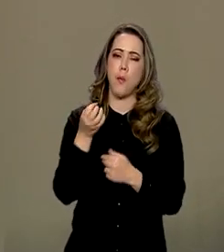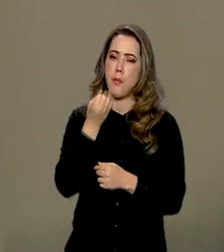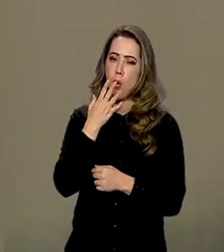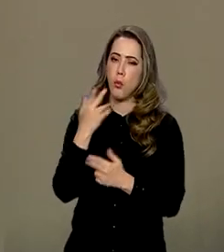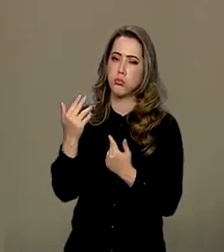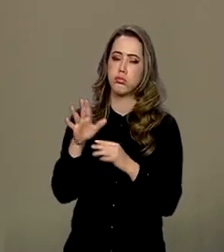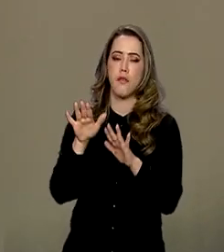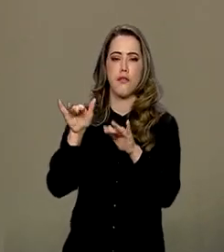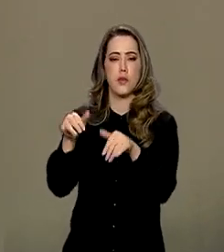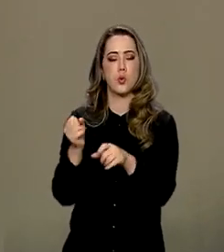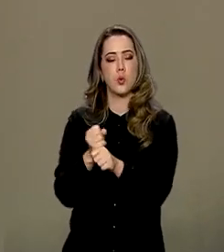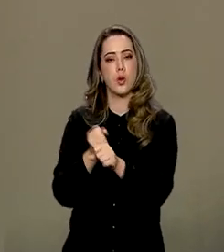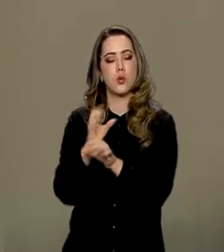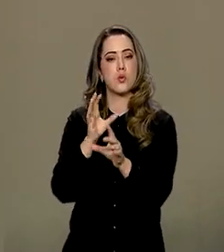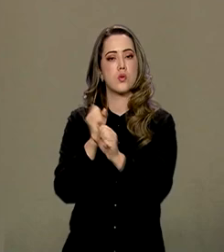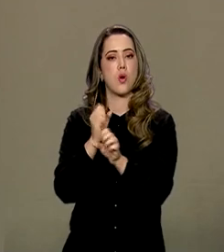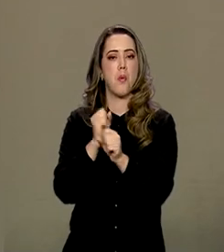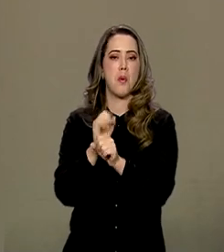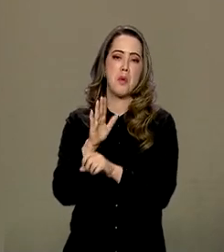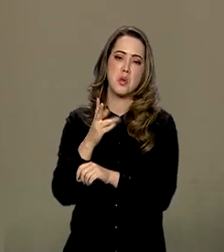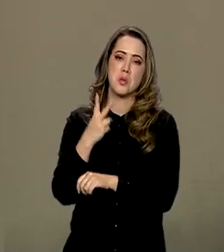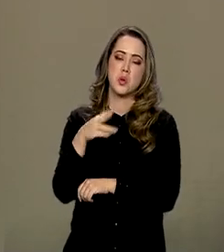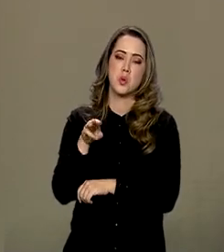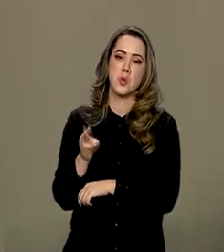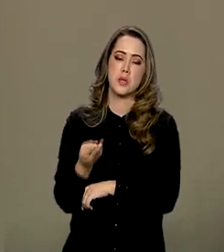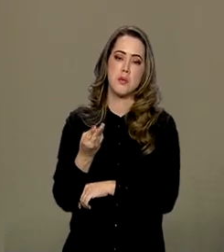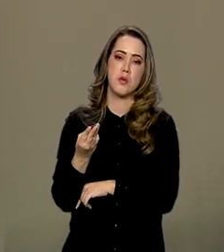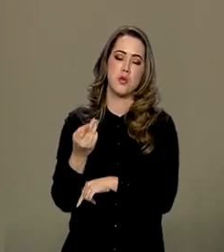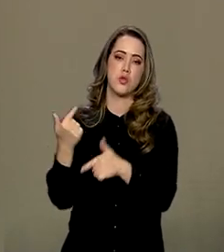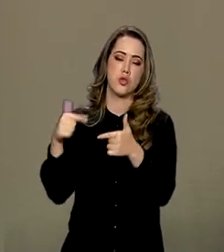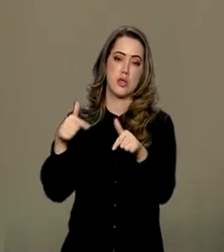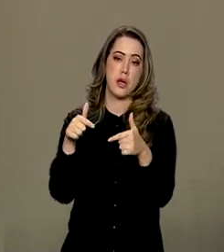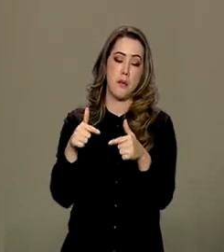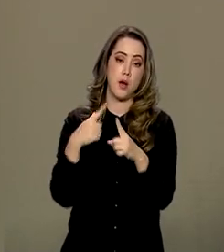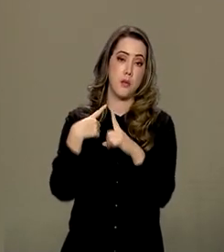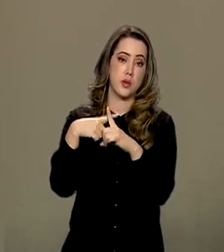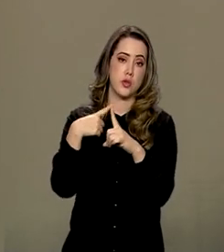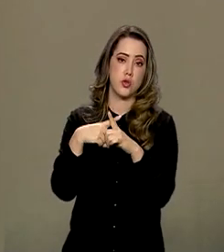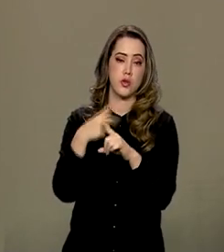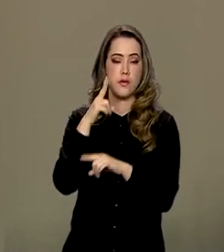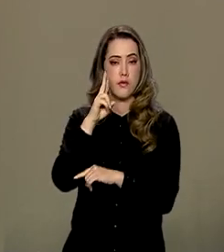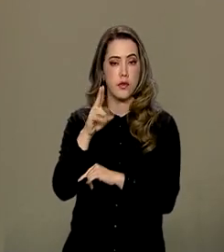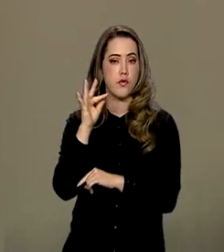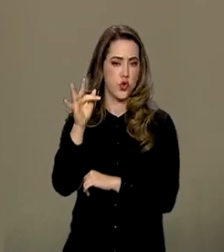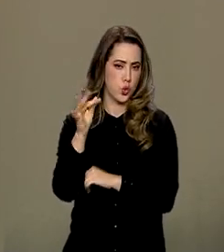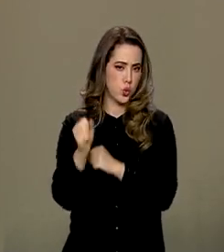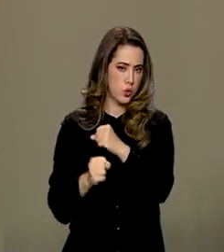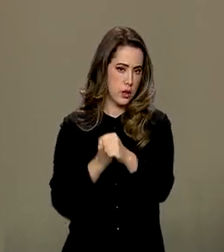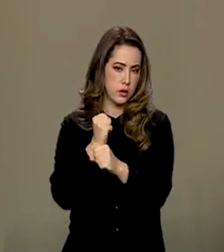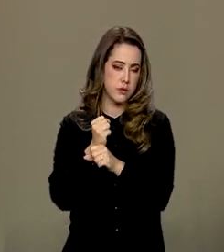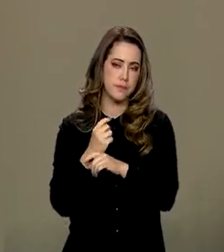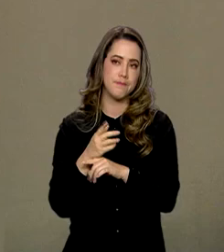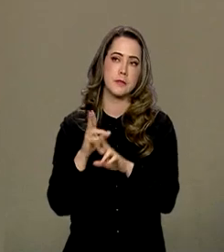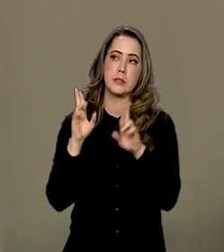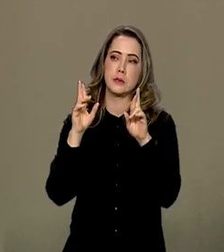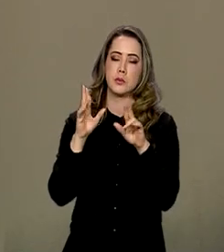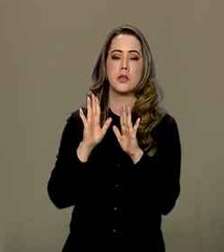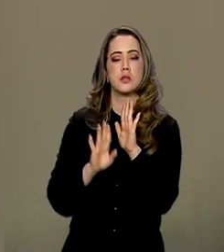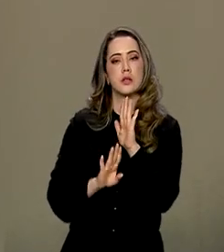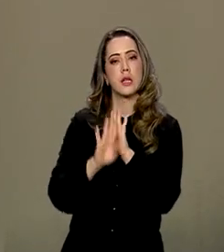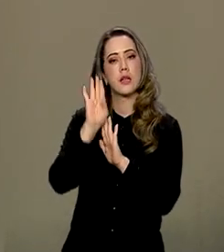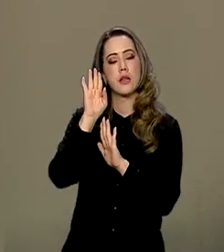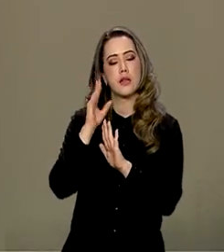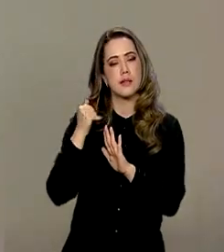chegando no final do ano com o saldo aí da ordem de 2 milhões de empregos. Olhando para 24, para 25, a lógica é que cresça